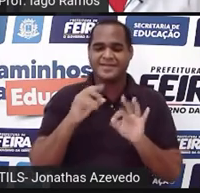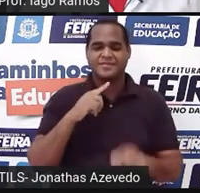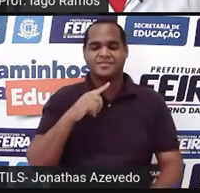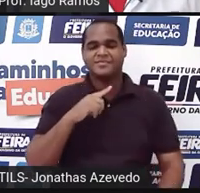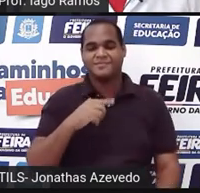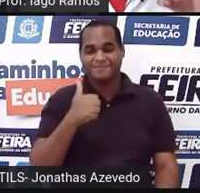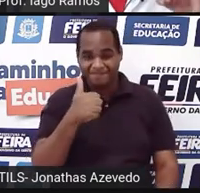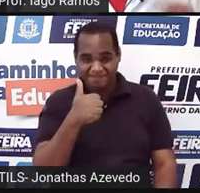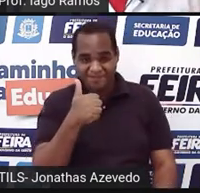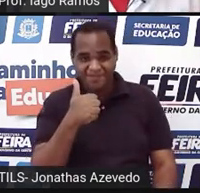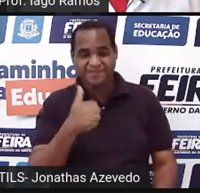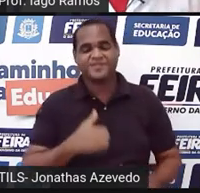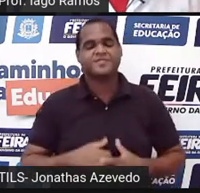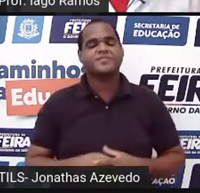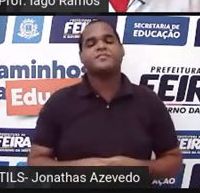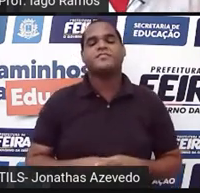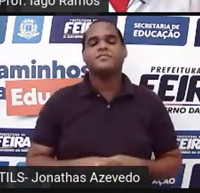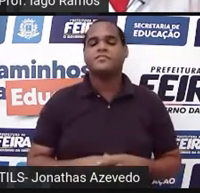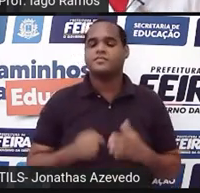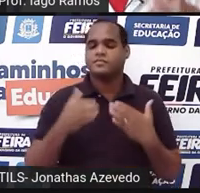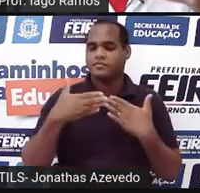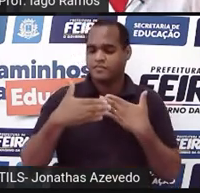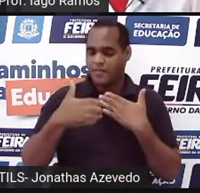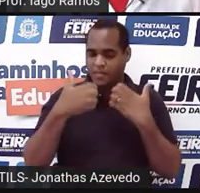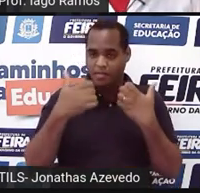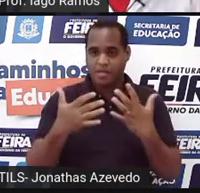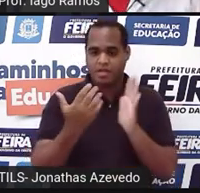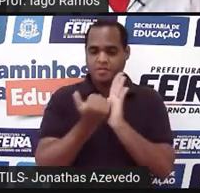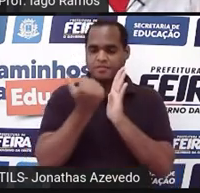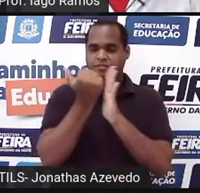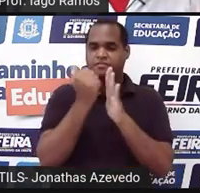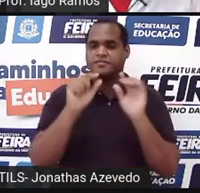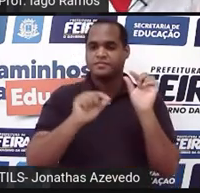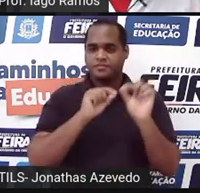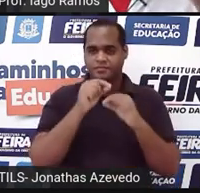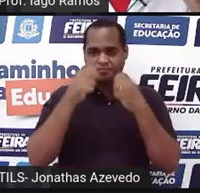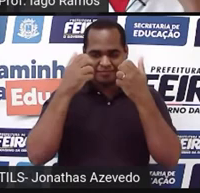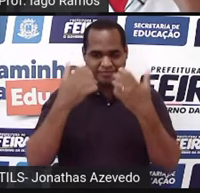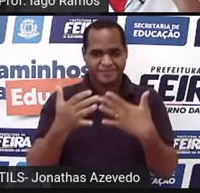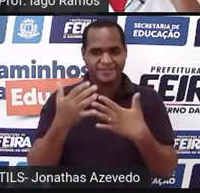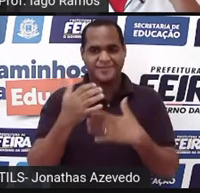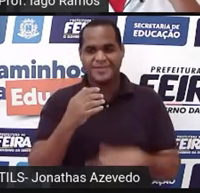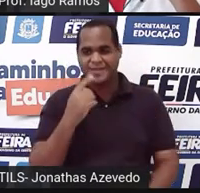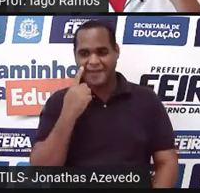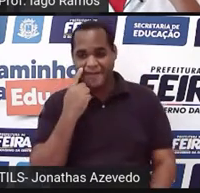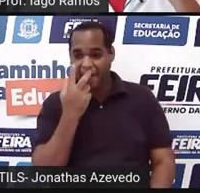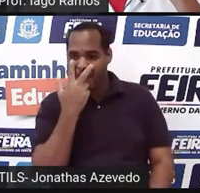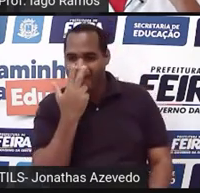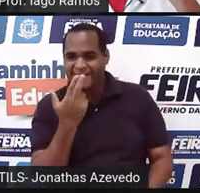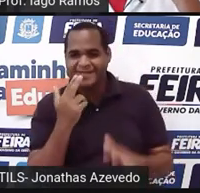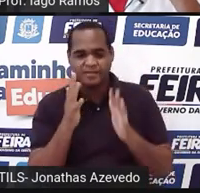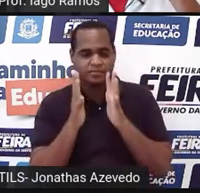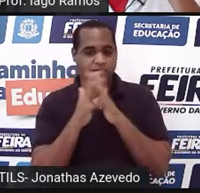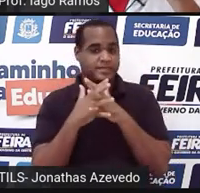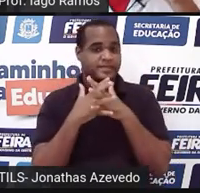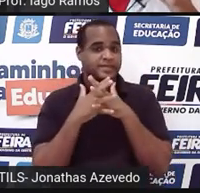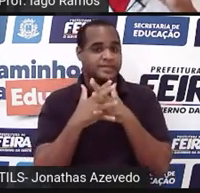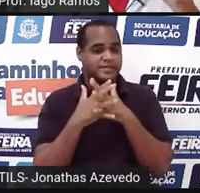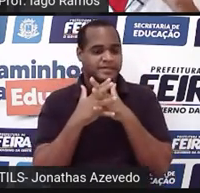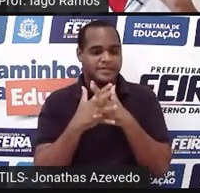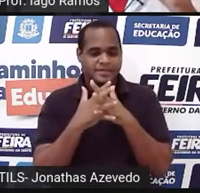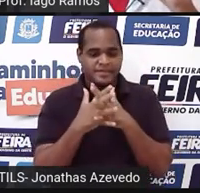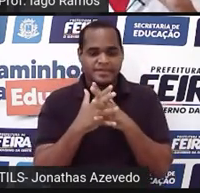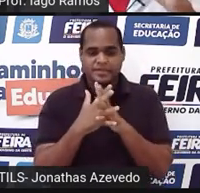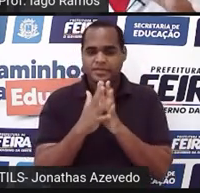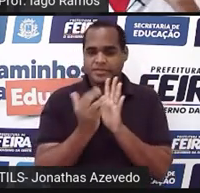Então, vamos um pouco agora além. Certo? Vamos complicar só mais um